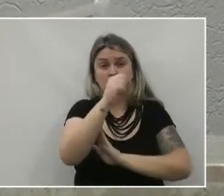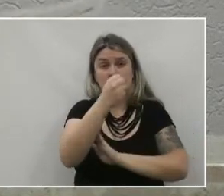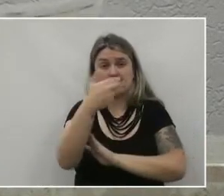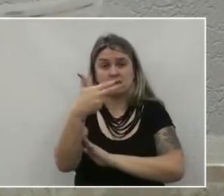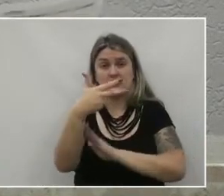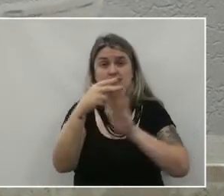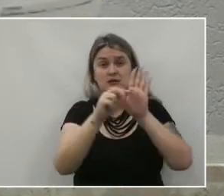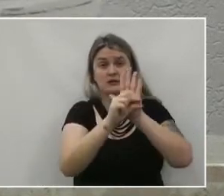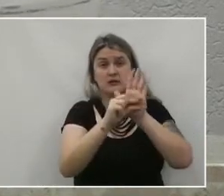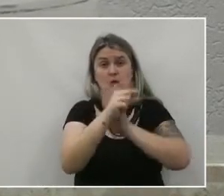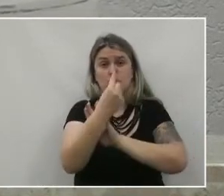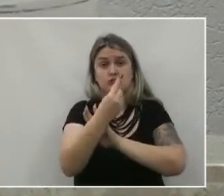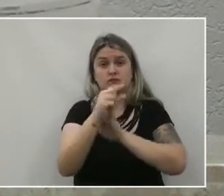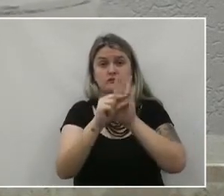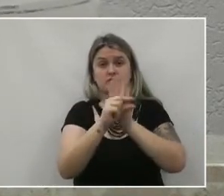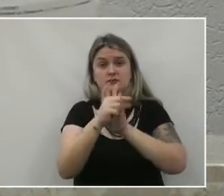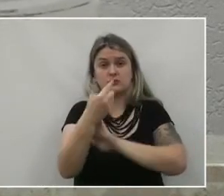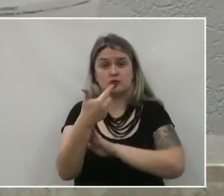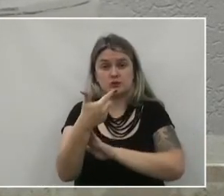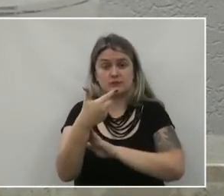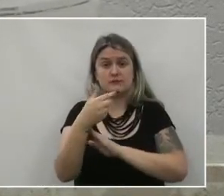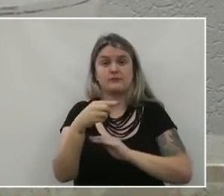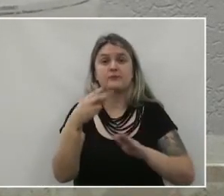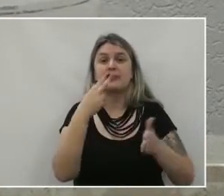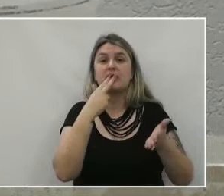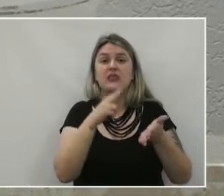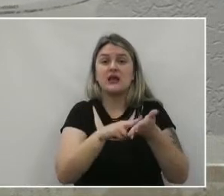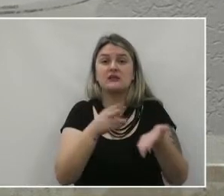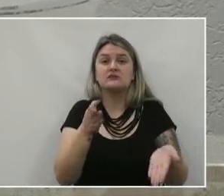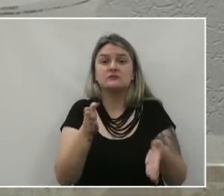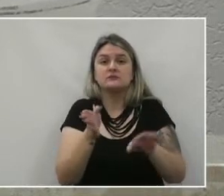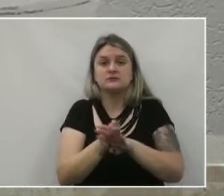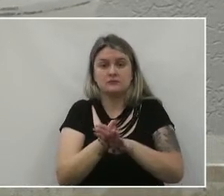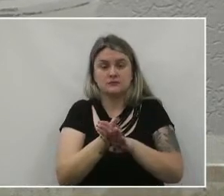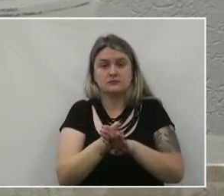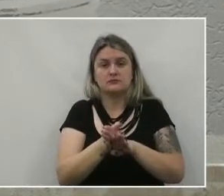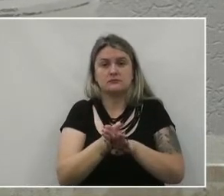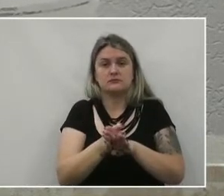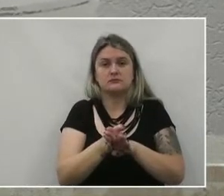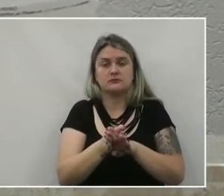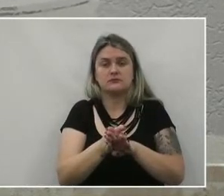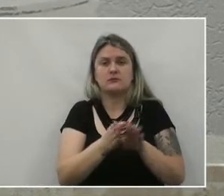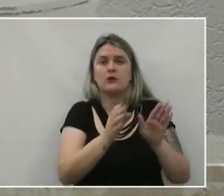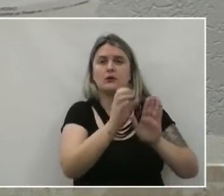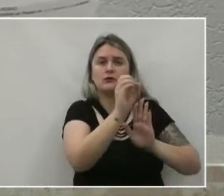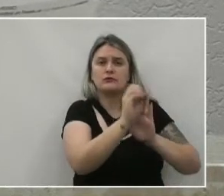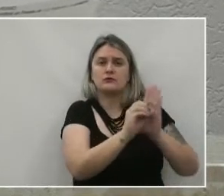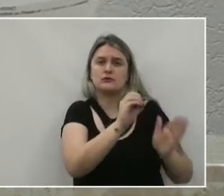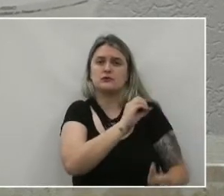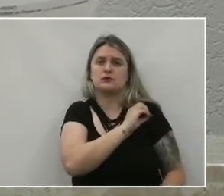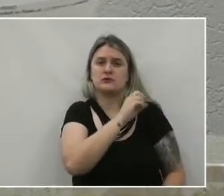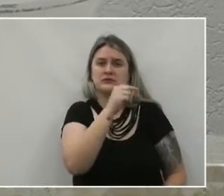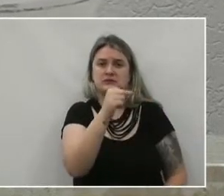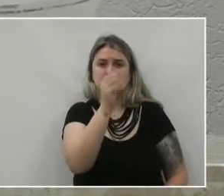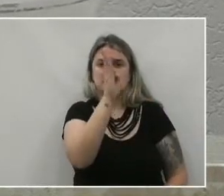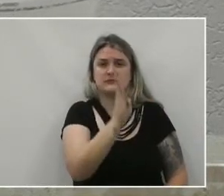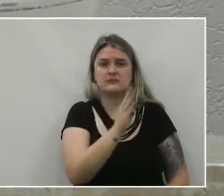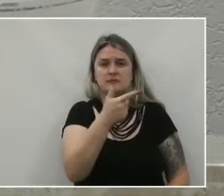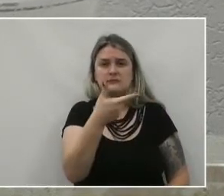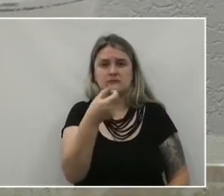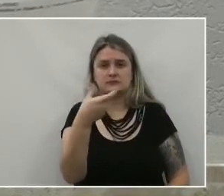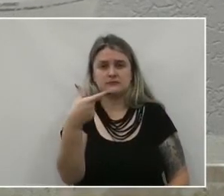versículos 1 e 2 Correspondências recebidas Oficio número 7, barra 2020